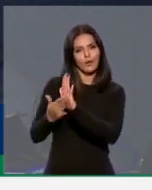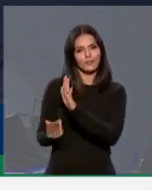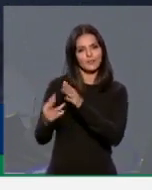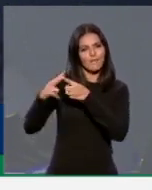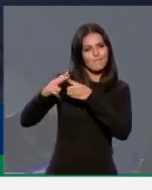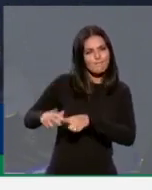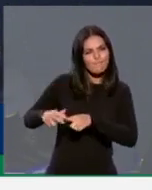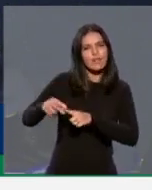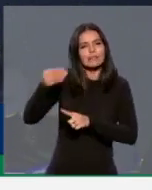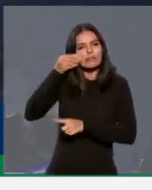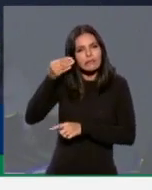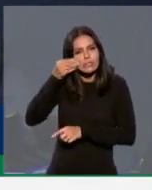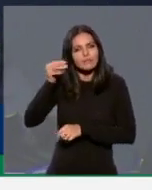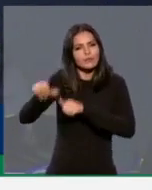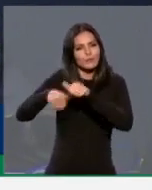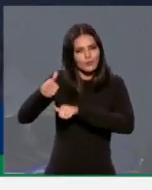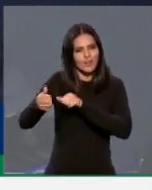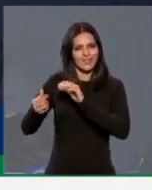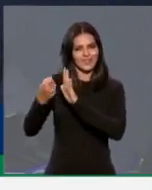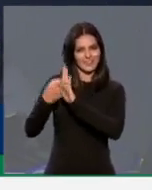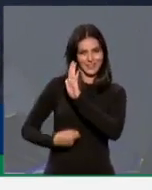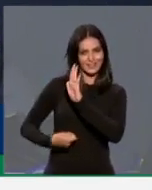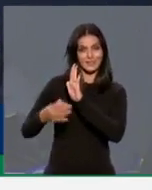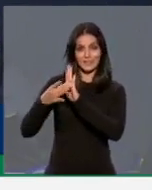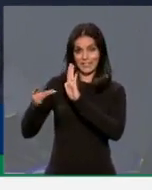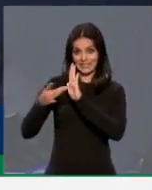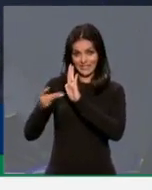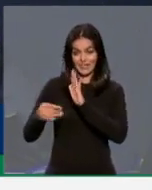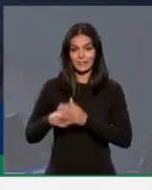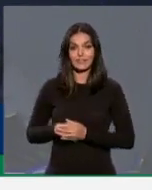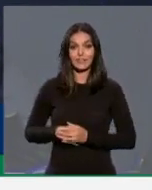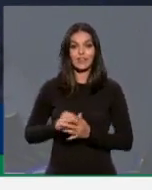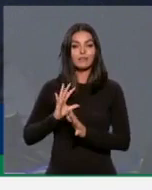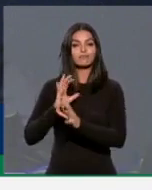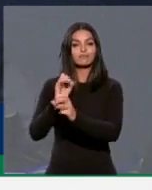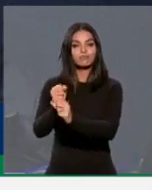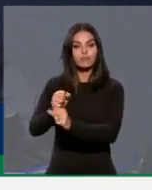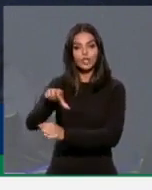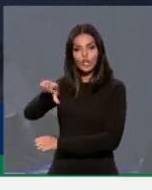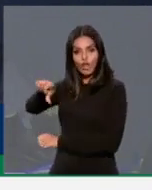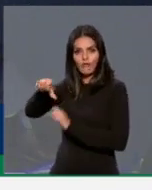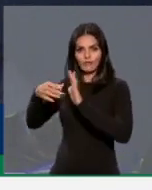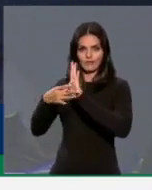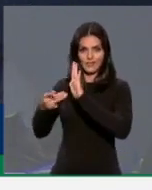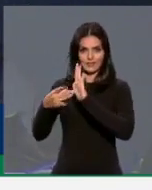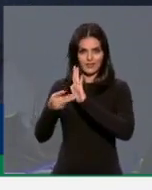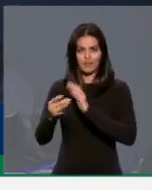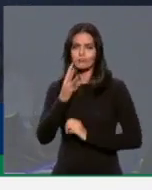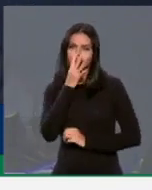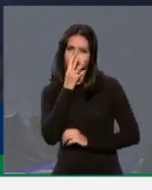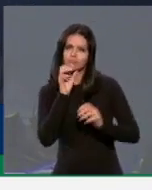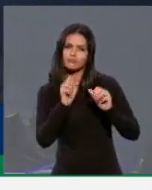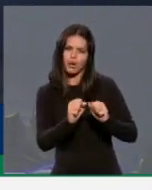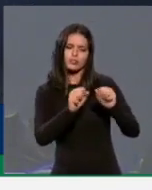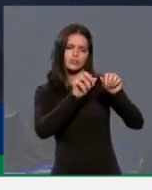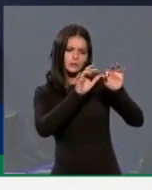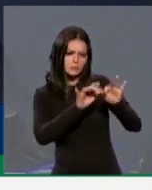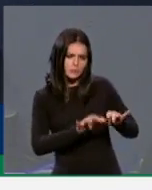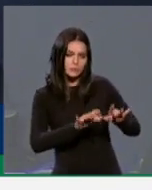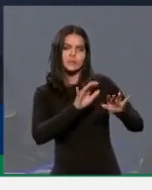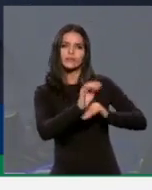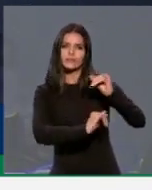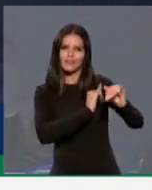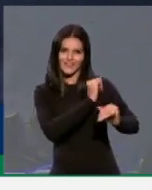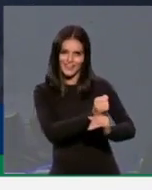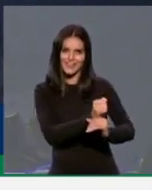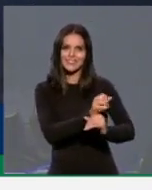modificação, alguns destaques que os partidos podem fazer. São nove, pelo que eu vejo aqui na lista. Você pode acompanhar isso no nosso